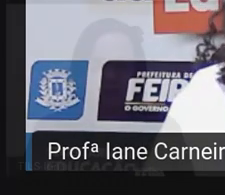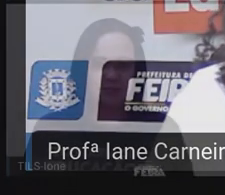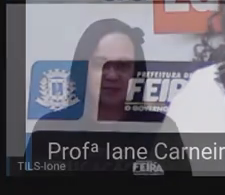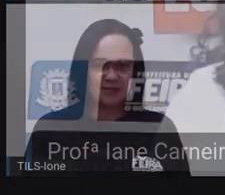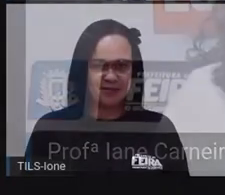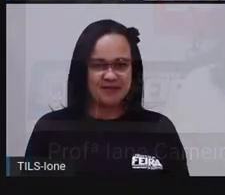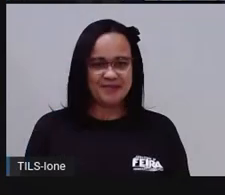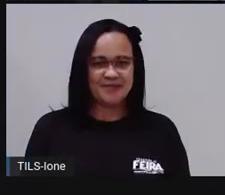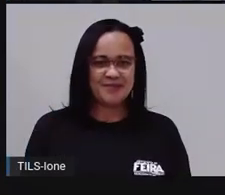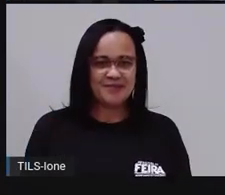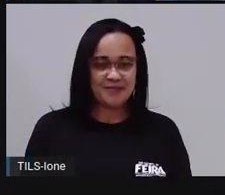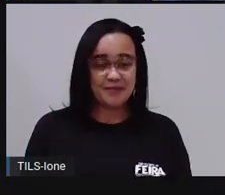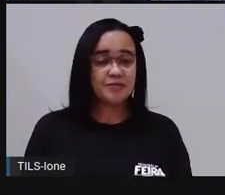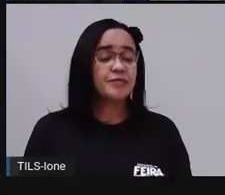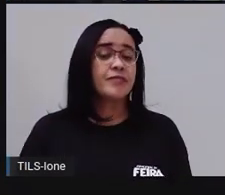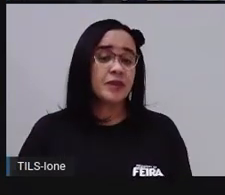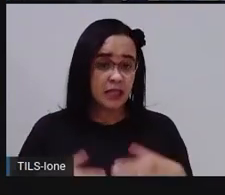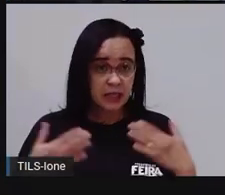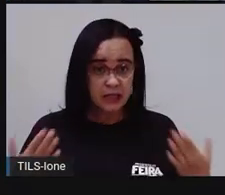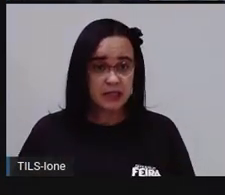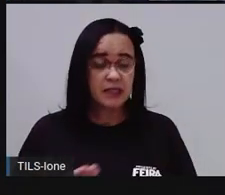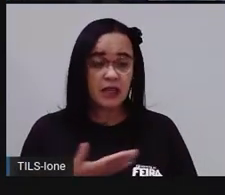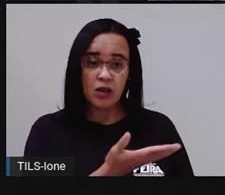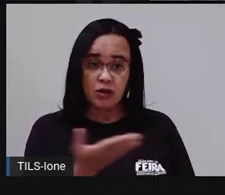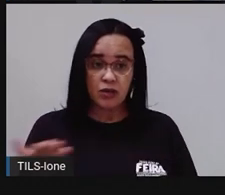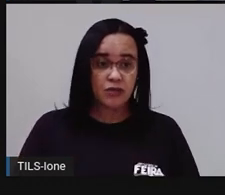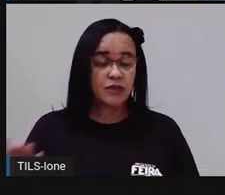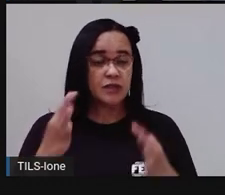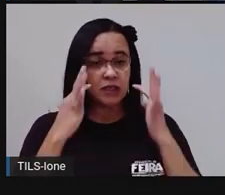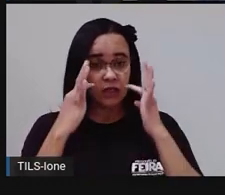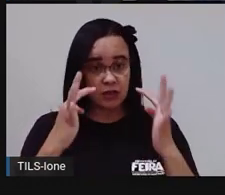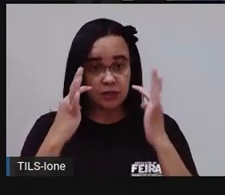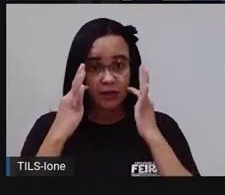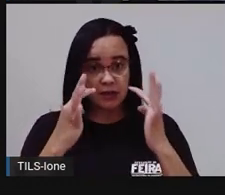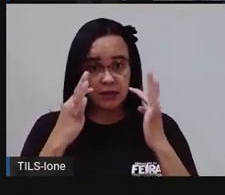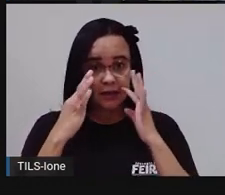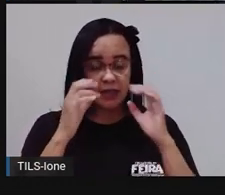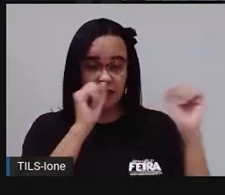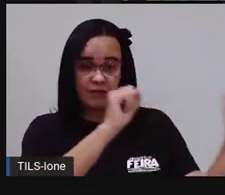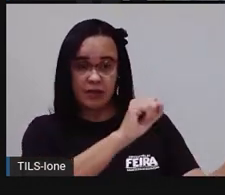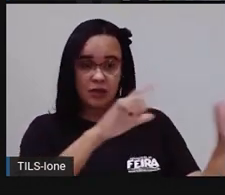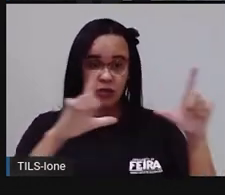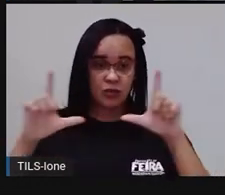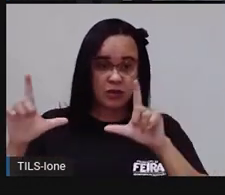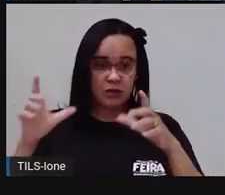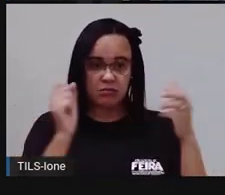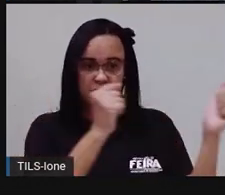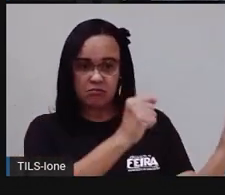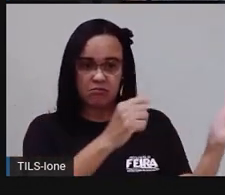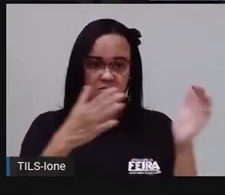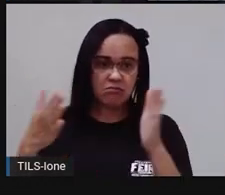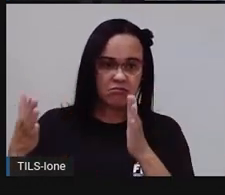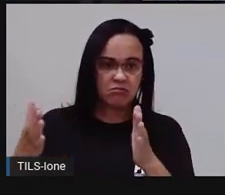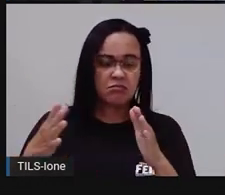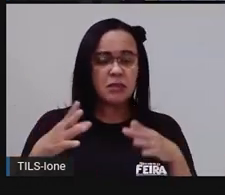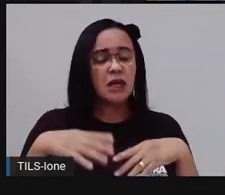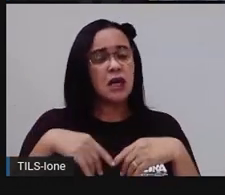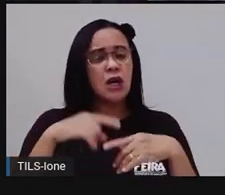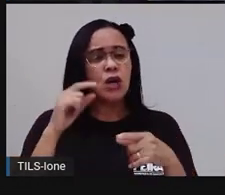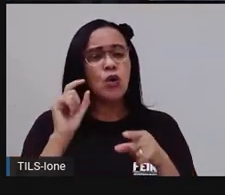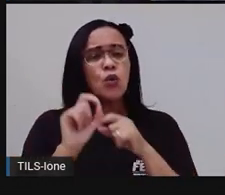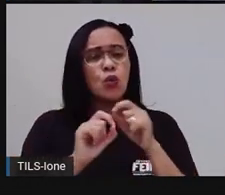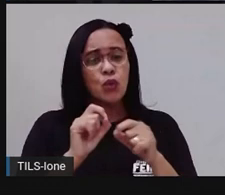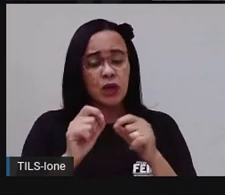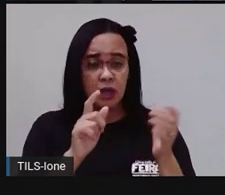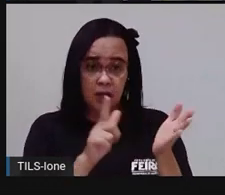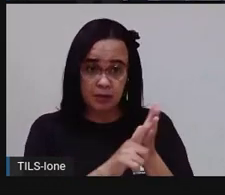certo? Pronto, então vocês estão aqui observando, ó, esse slide, né? E observem também a conta que tá na mão de